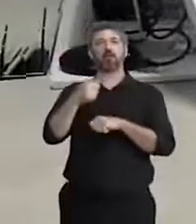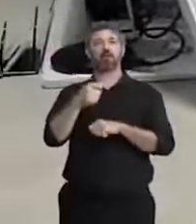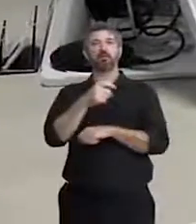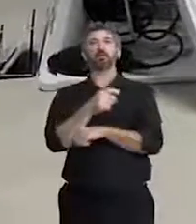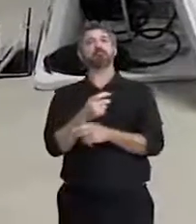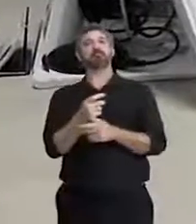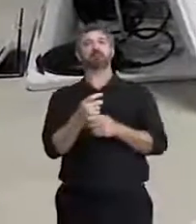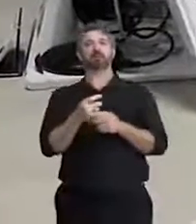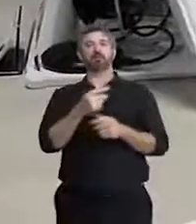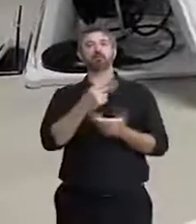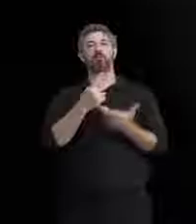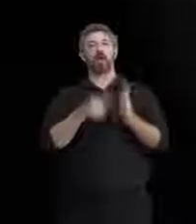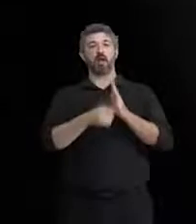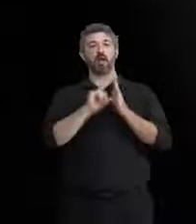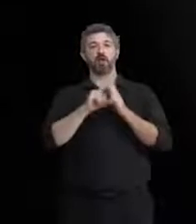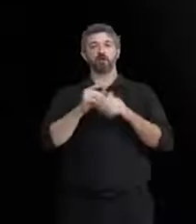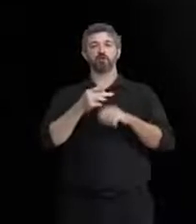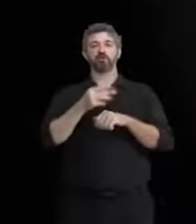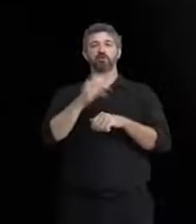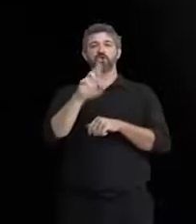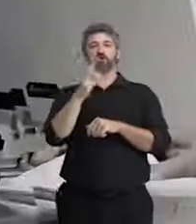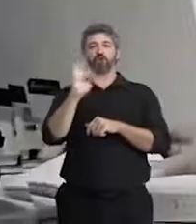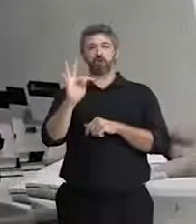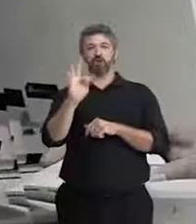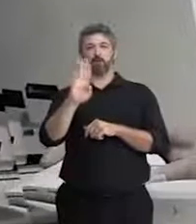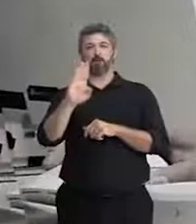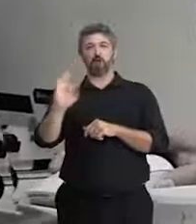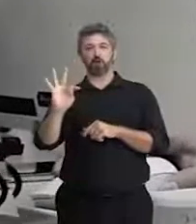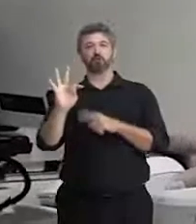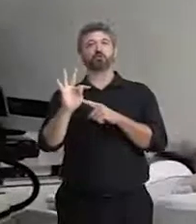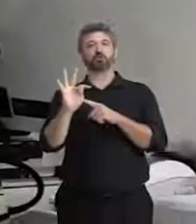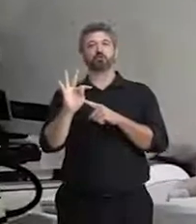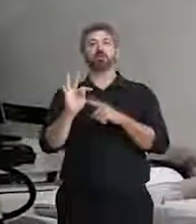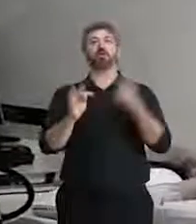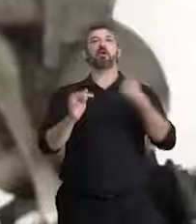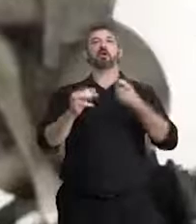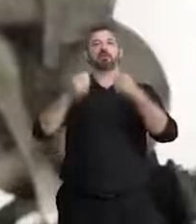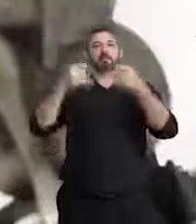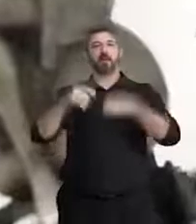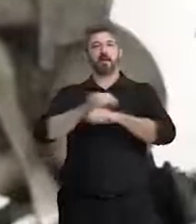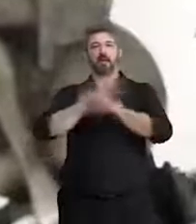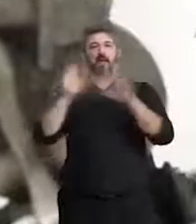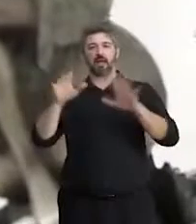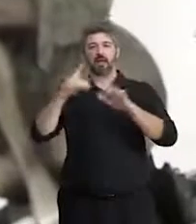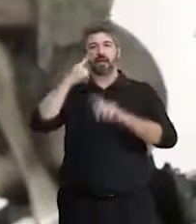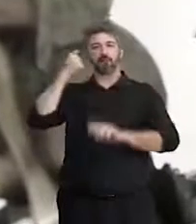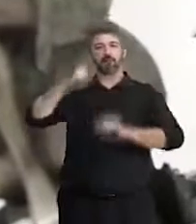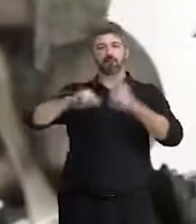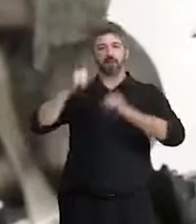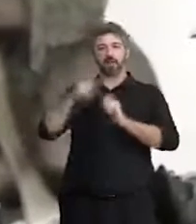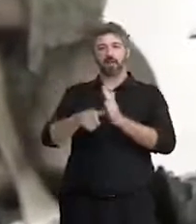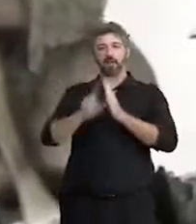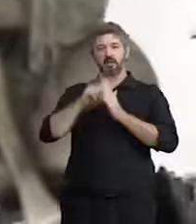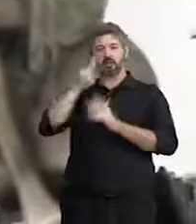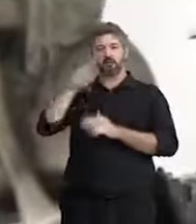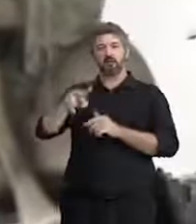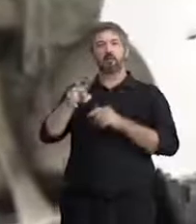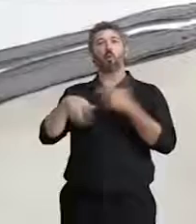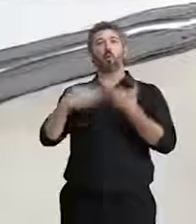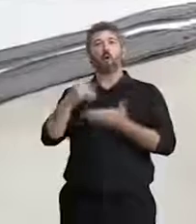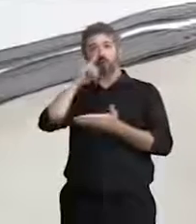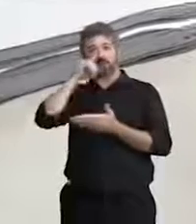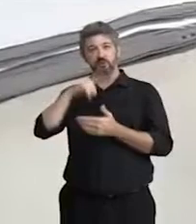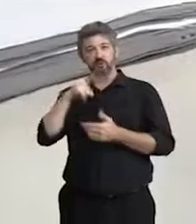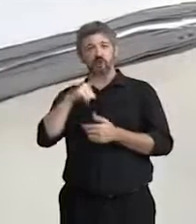Especializada de Atendimento à Mulher, desenvolvida pela escrivã Ana Rosa Campos, atuante na cidade de